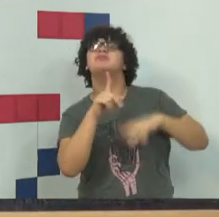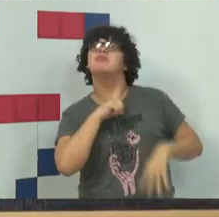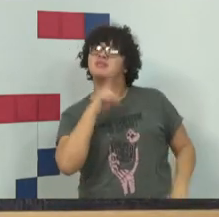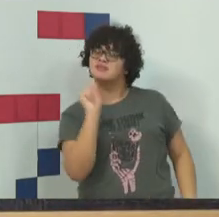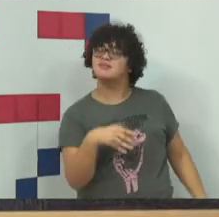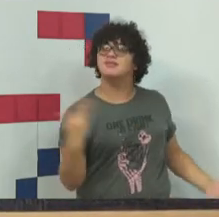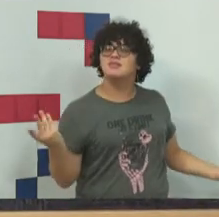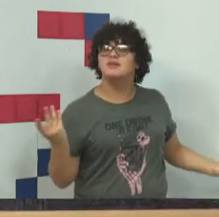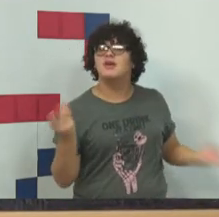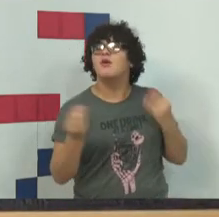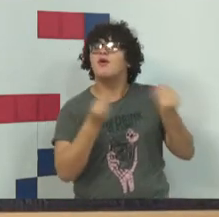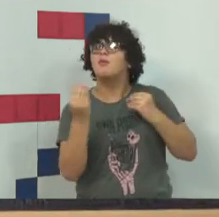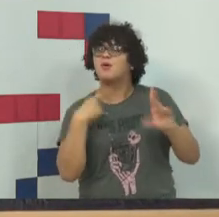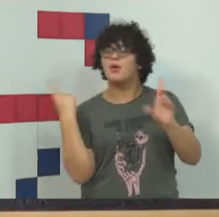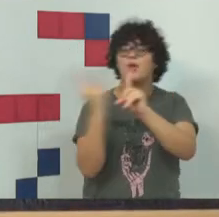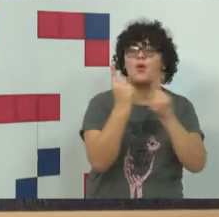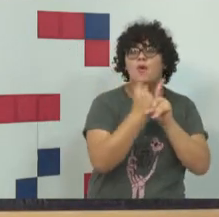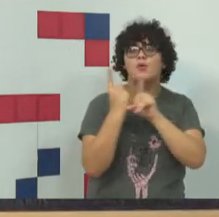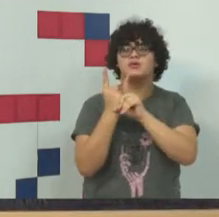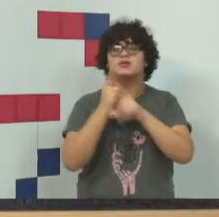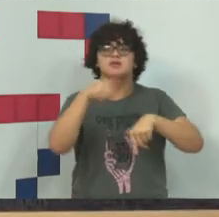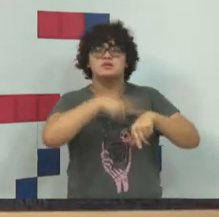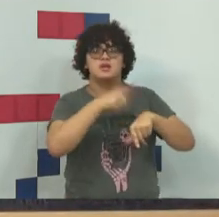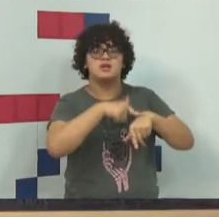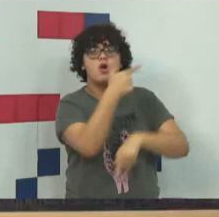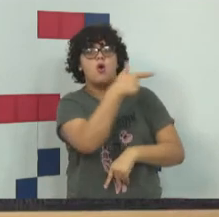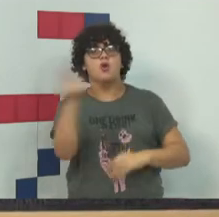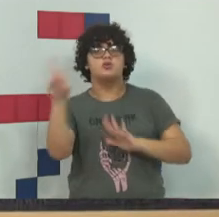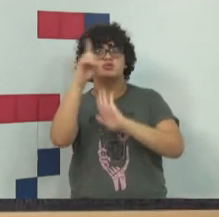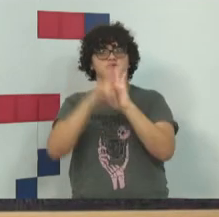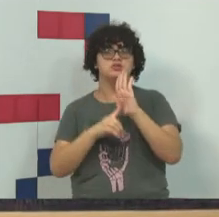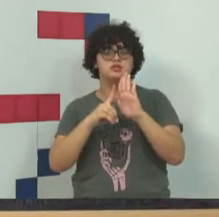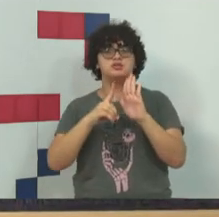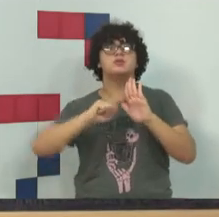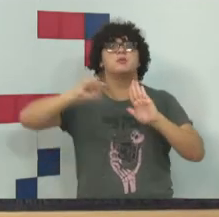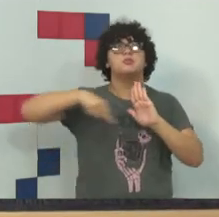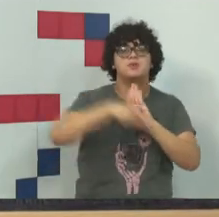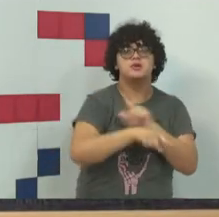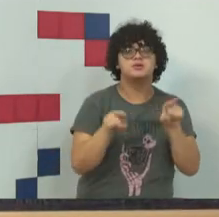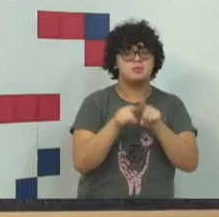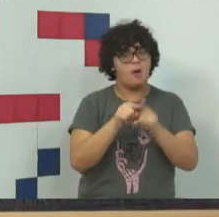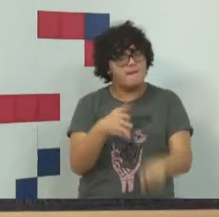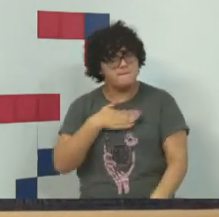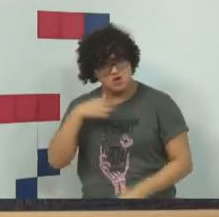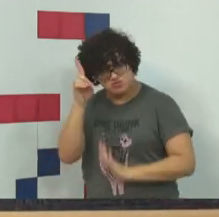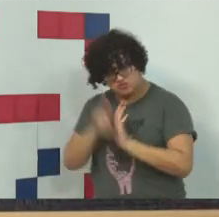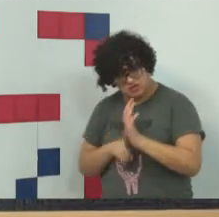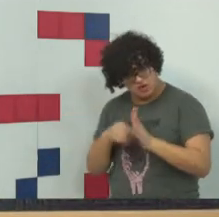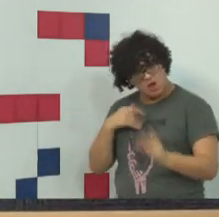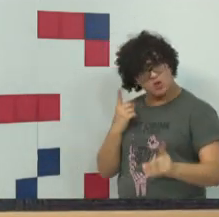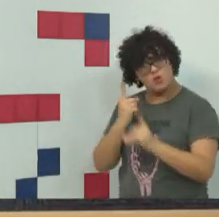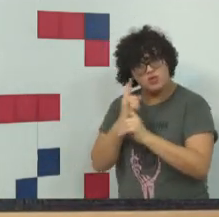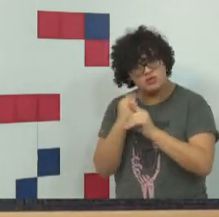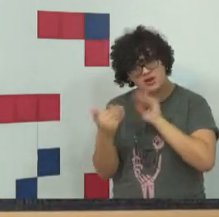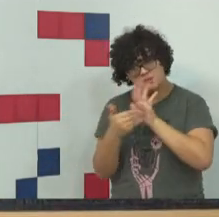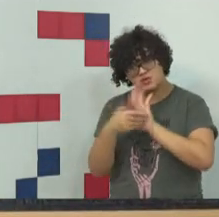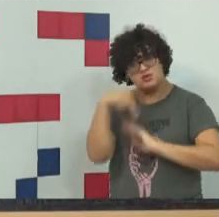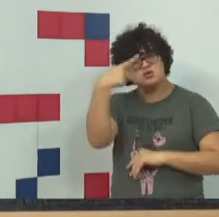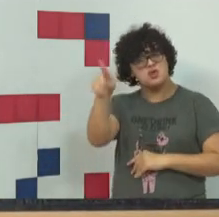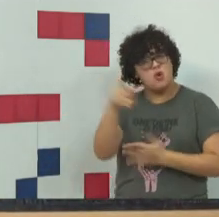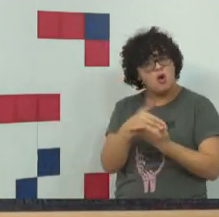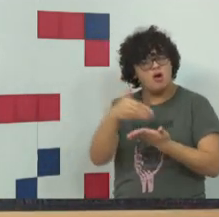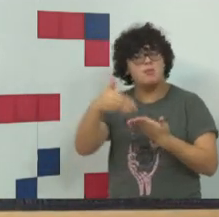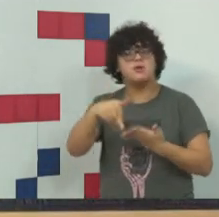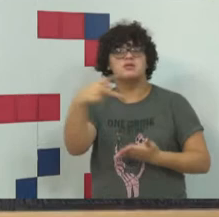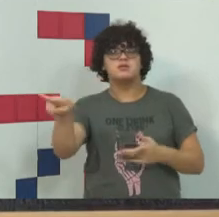constitucional encontra limite na tutela de outros direitos fundamentais. O meu direito encontra limite onde começa o direito de outro.